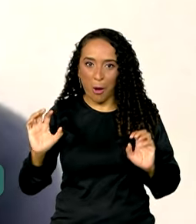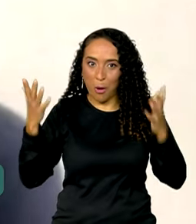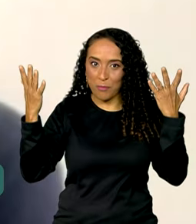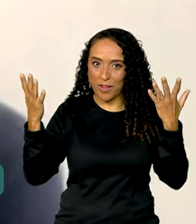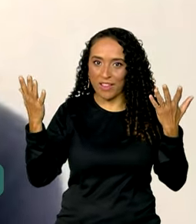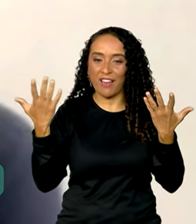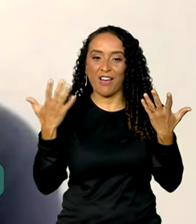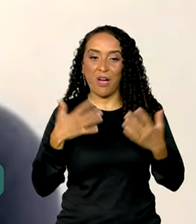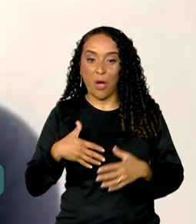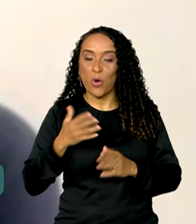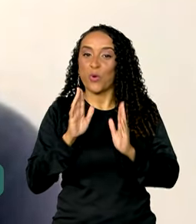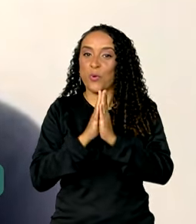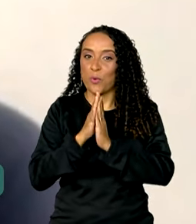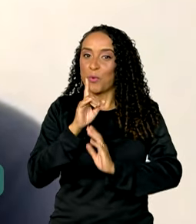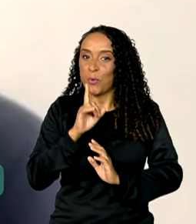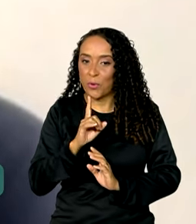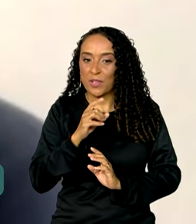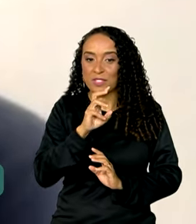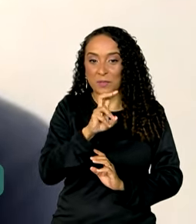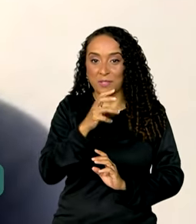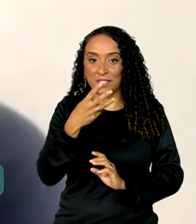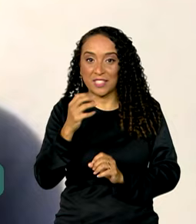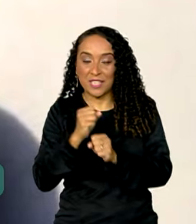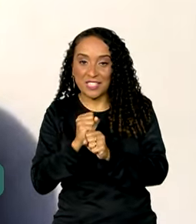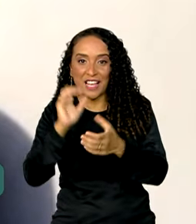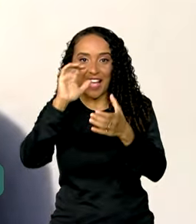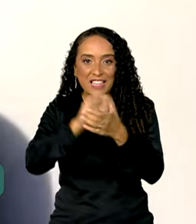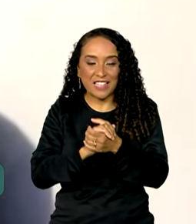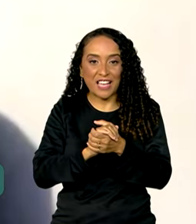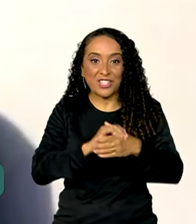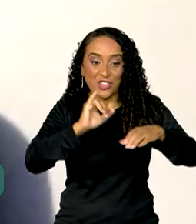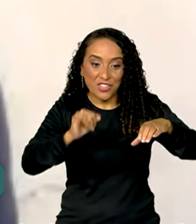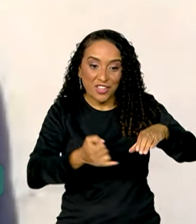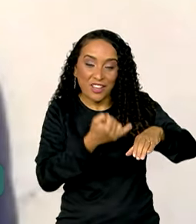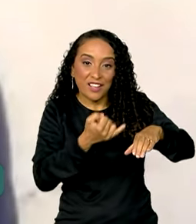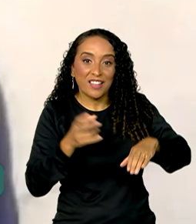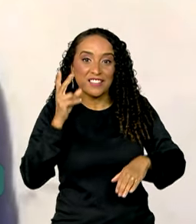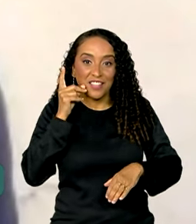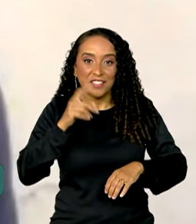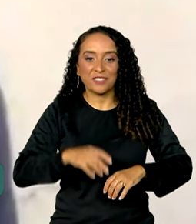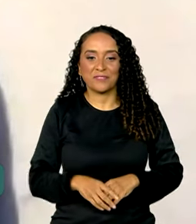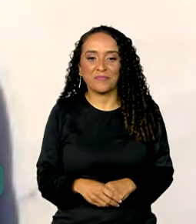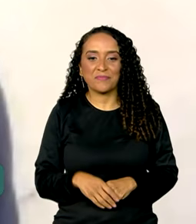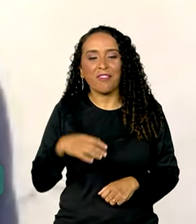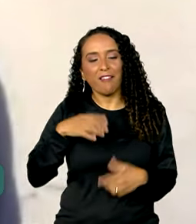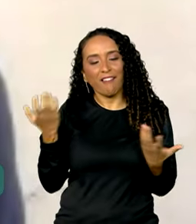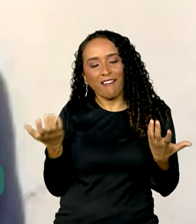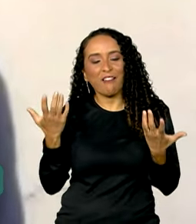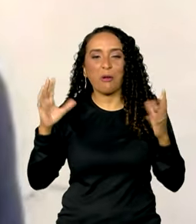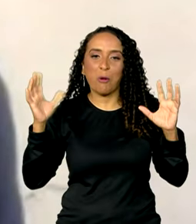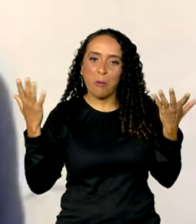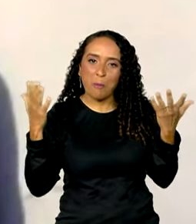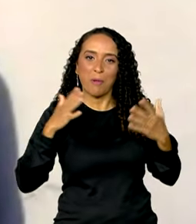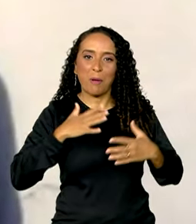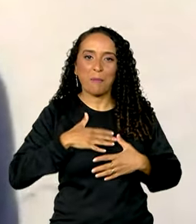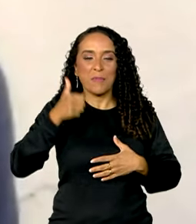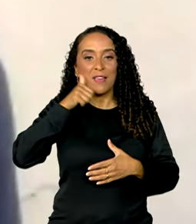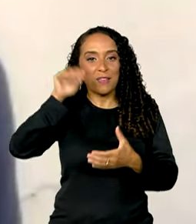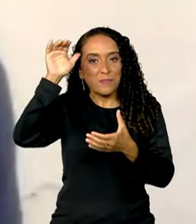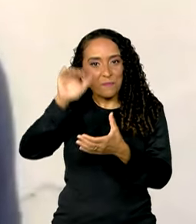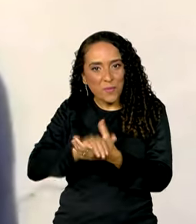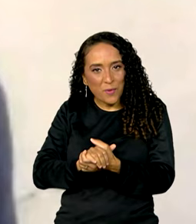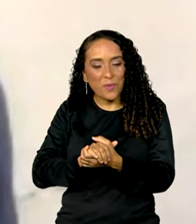aniversário de 53 anos de casado em Jericoacoara, no Ceará. Então eu queria comemorar com a minha mulher numa